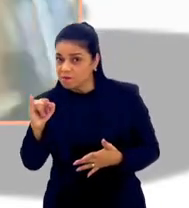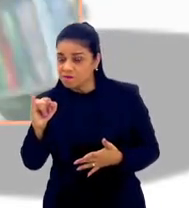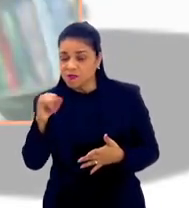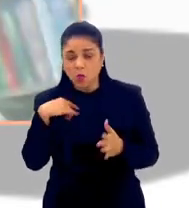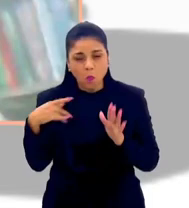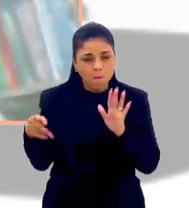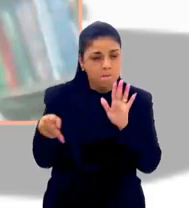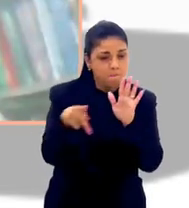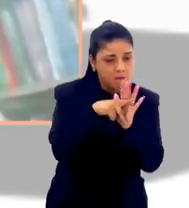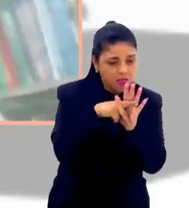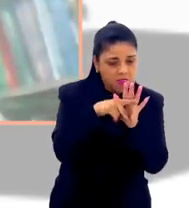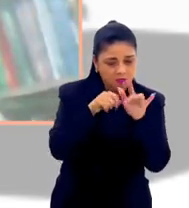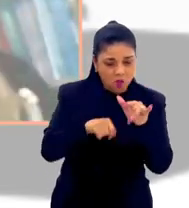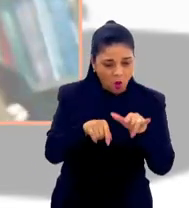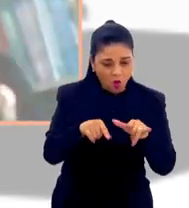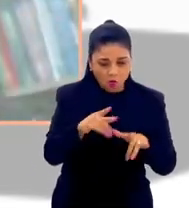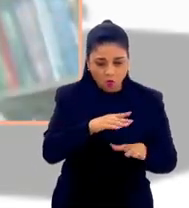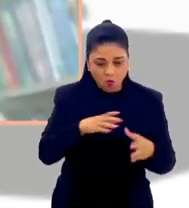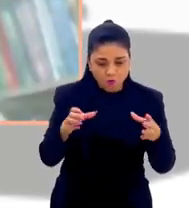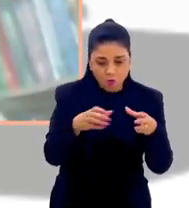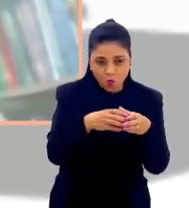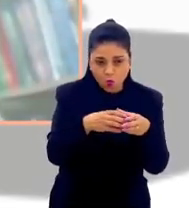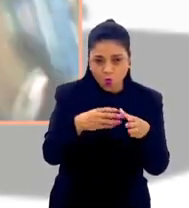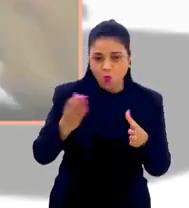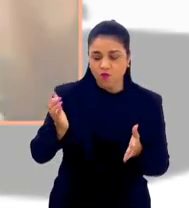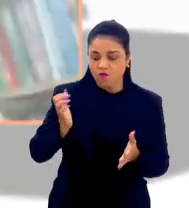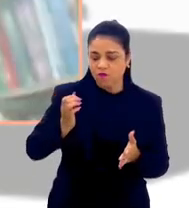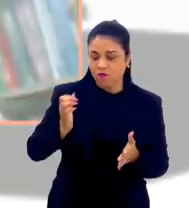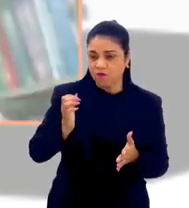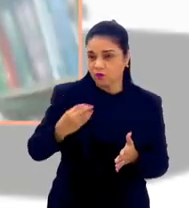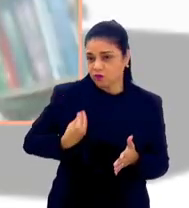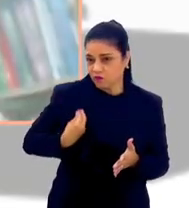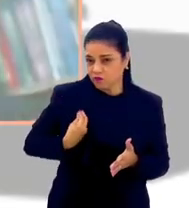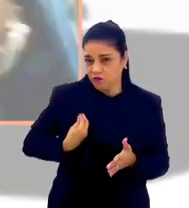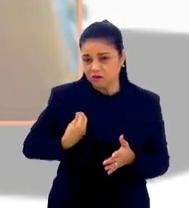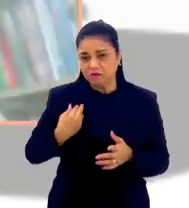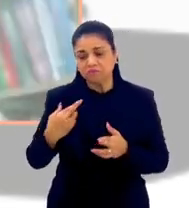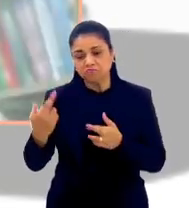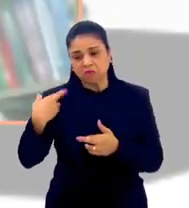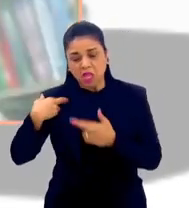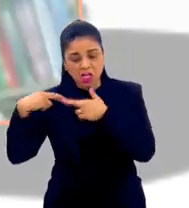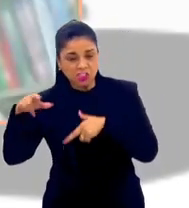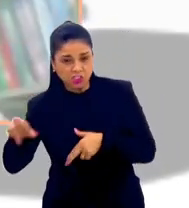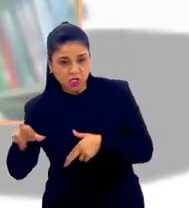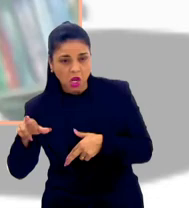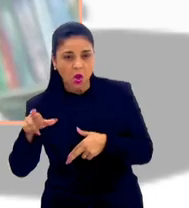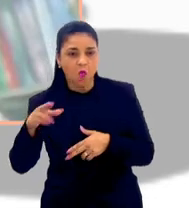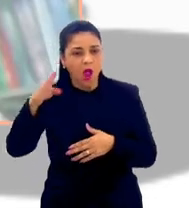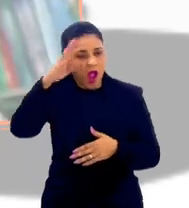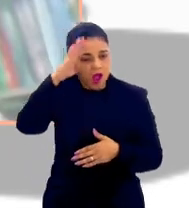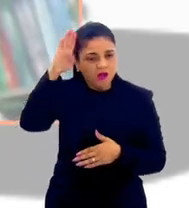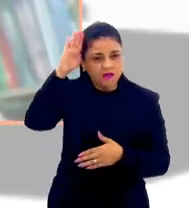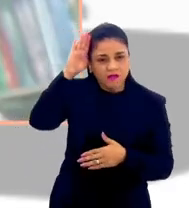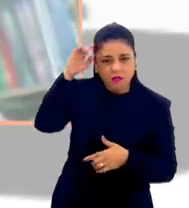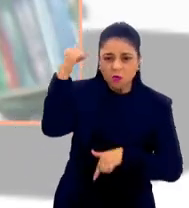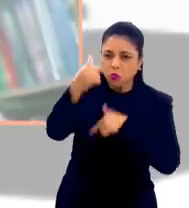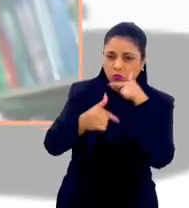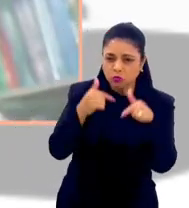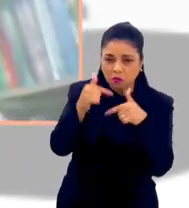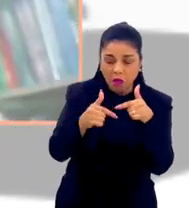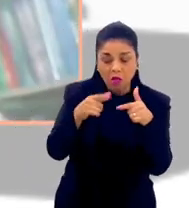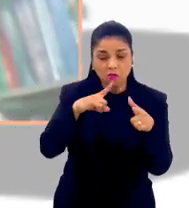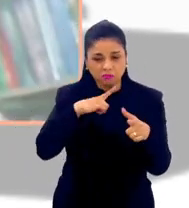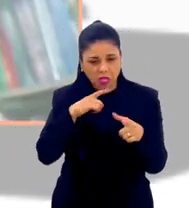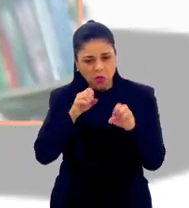pertencente aonde eu vivo, ao meu grupo, seja ele religioso, de trabalho acadêmico, aos meus amigos. Educação, eu tenho